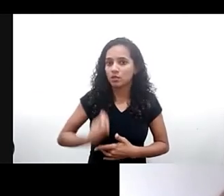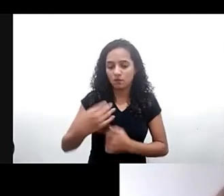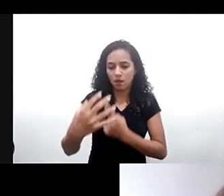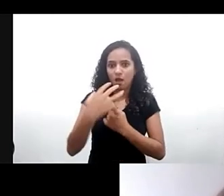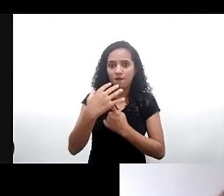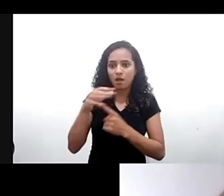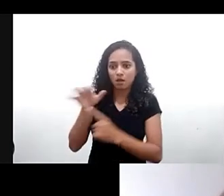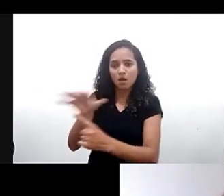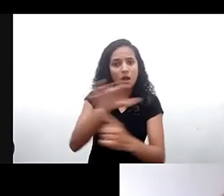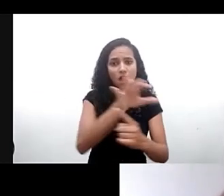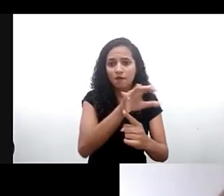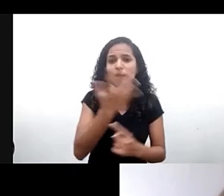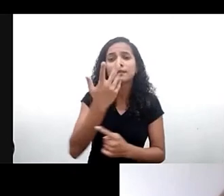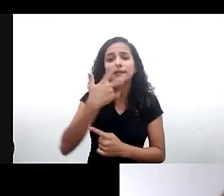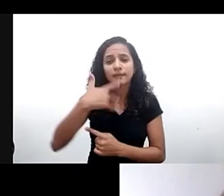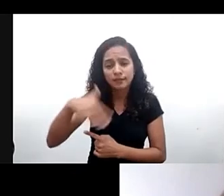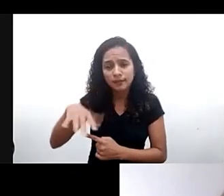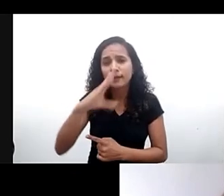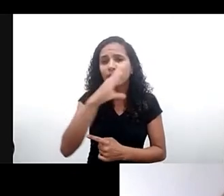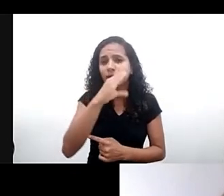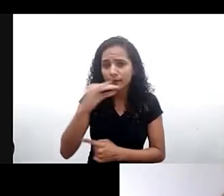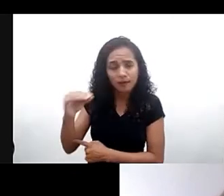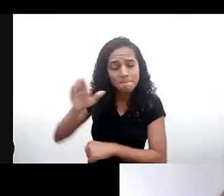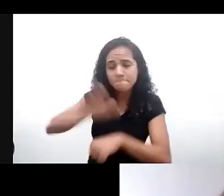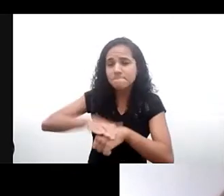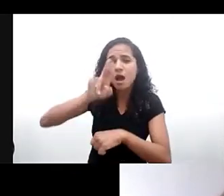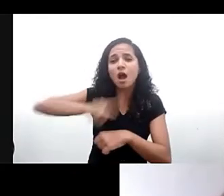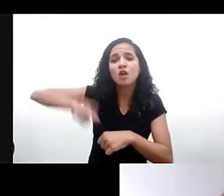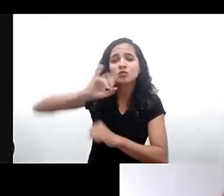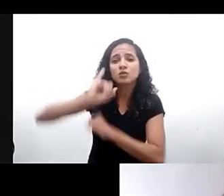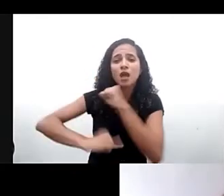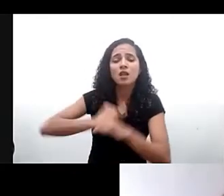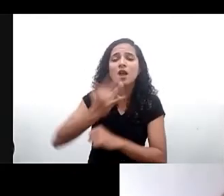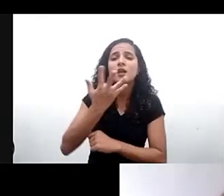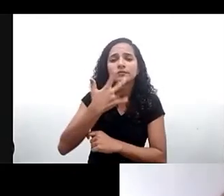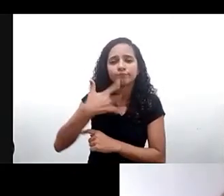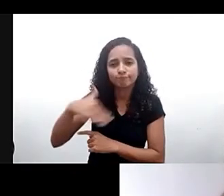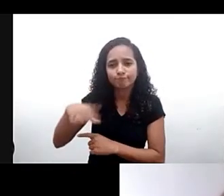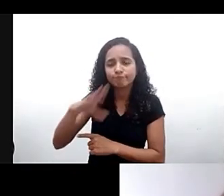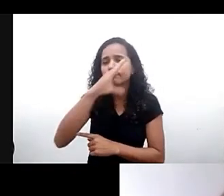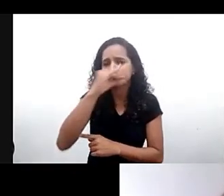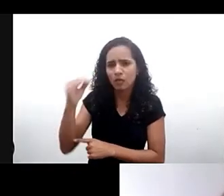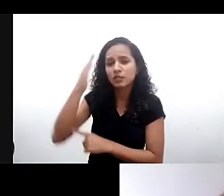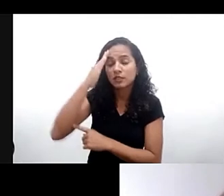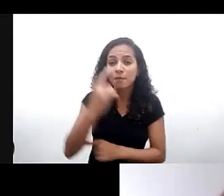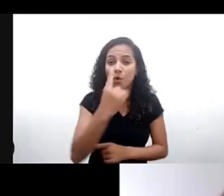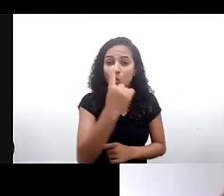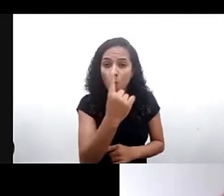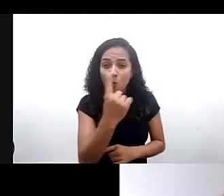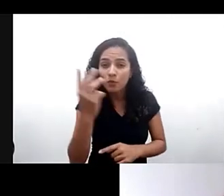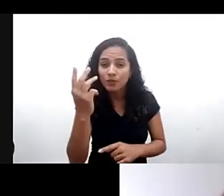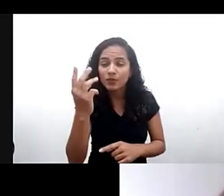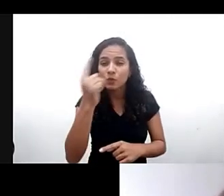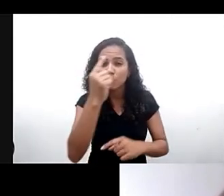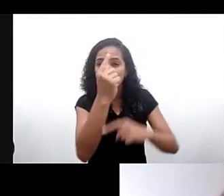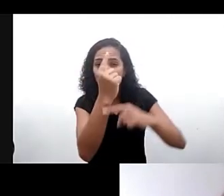crianças e adolescentes que são uma das maiores usuárias de internet dados da Unicef apontam que um terço dos usuários de internet